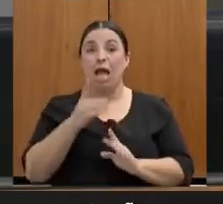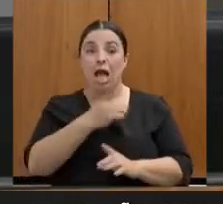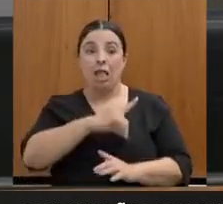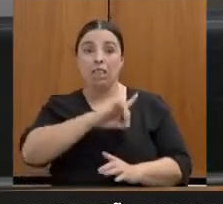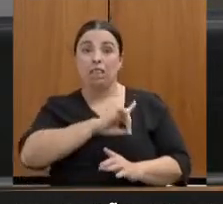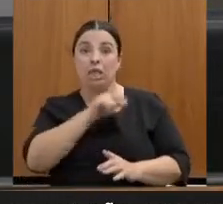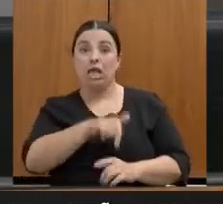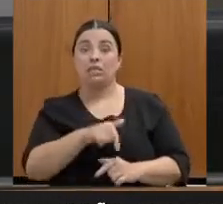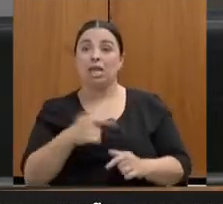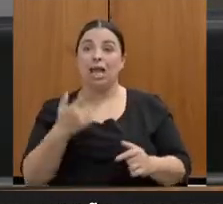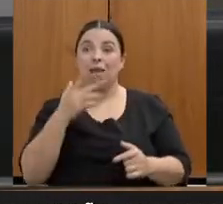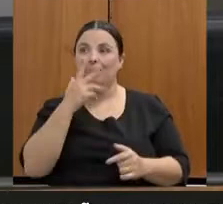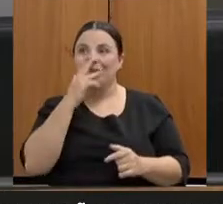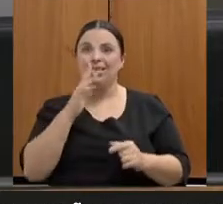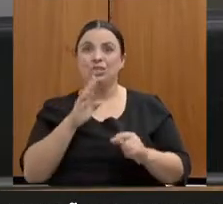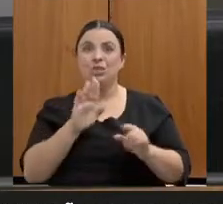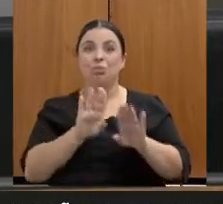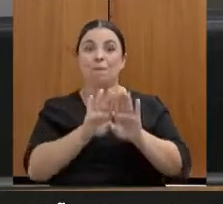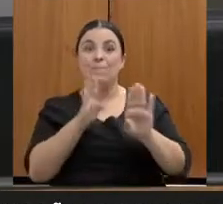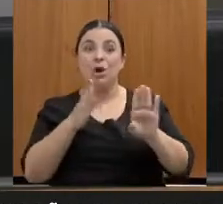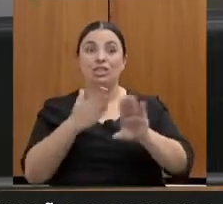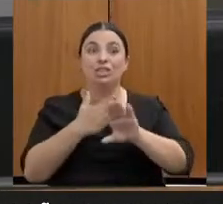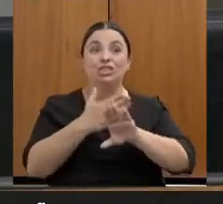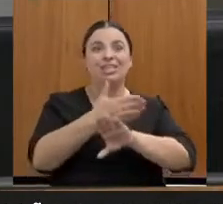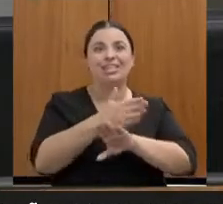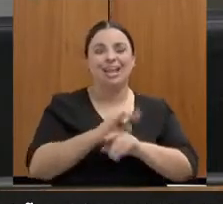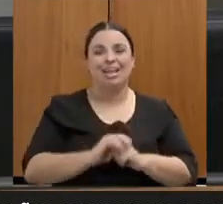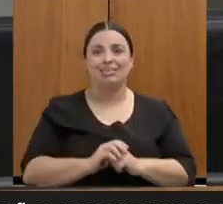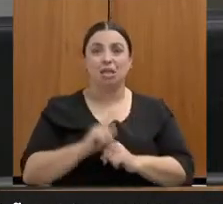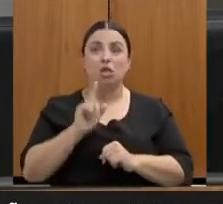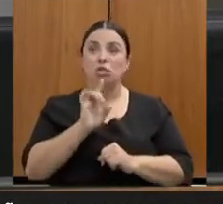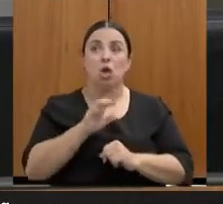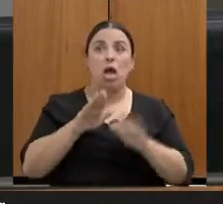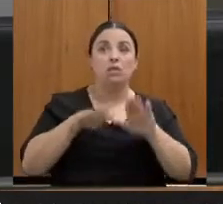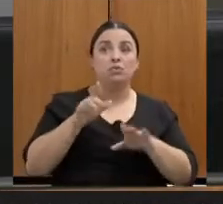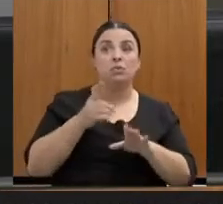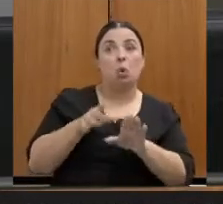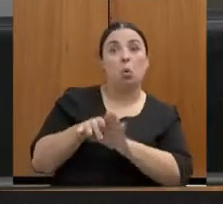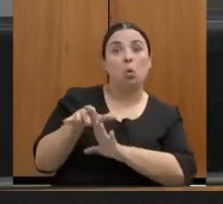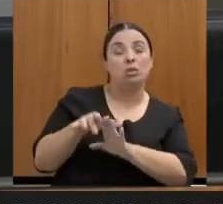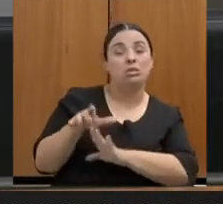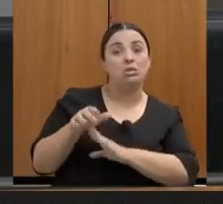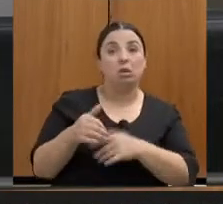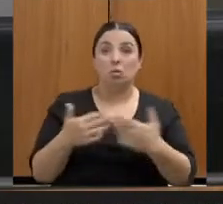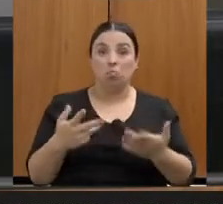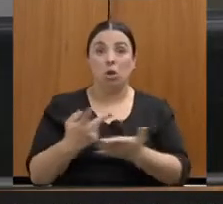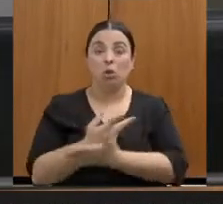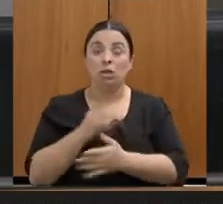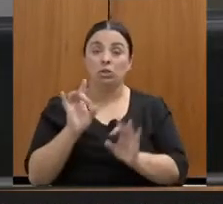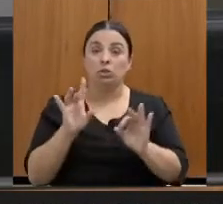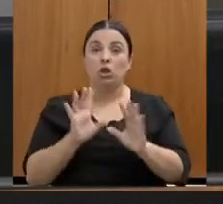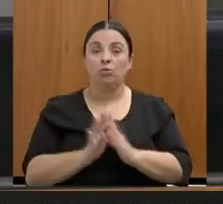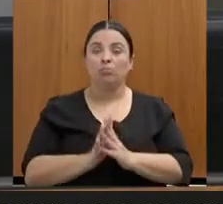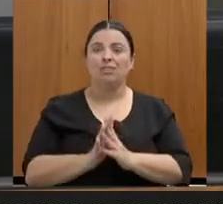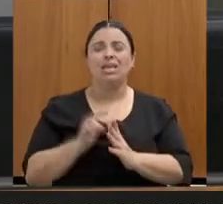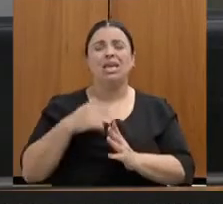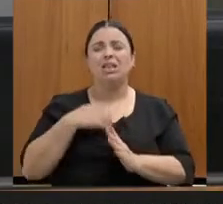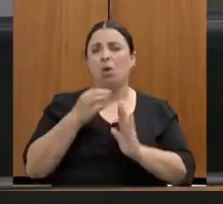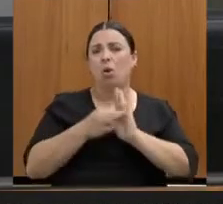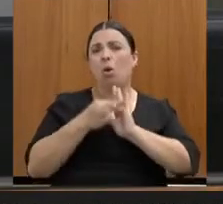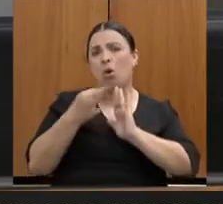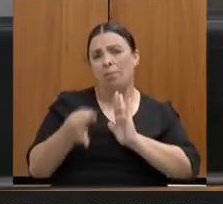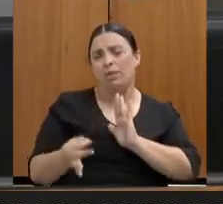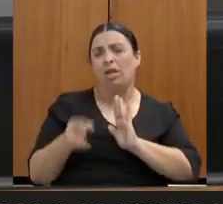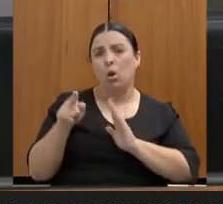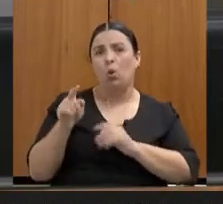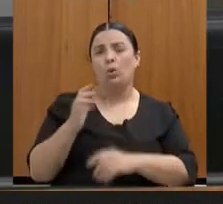vai para a delegacia. E aí eu queria sugerir aqui ao Estado se debuçar um pouco mais sobre